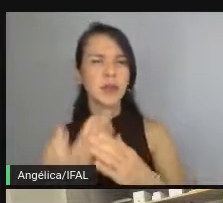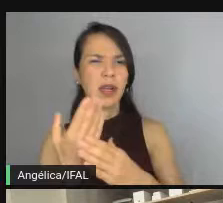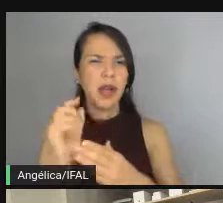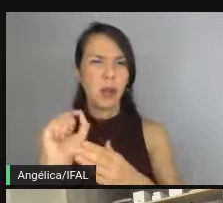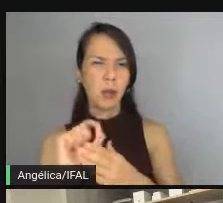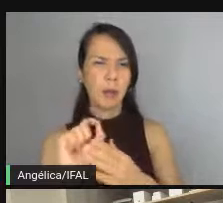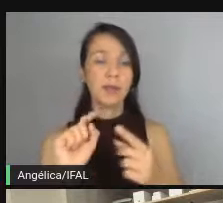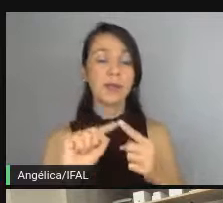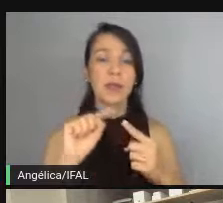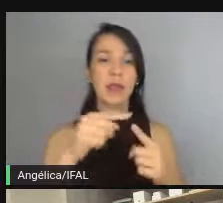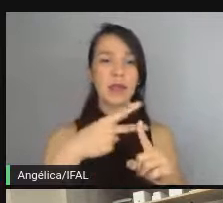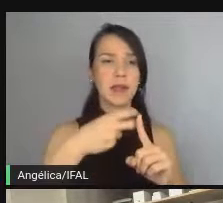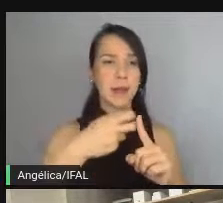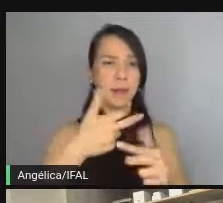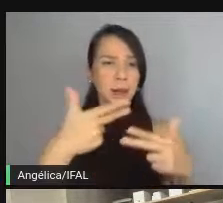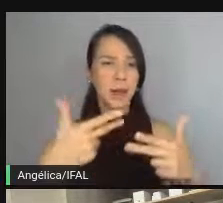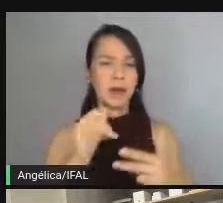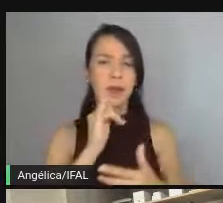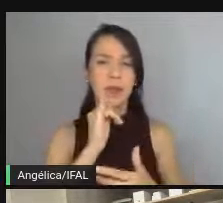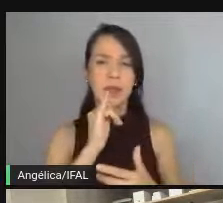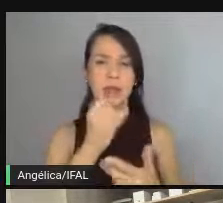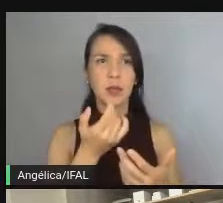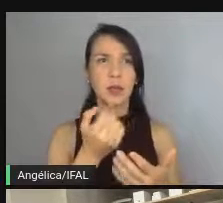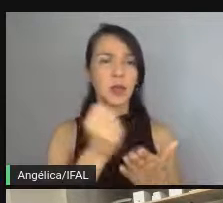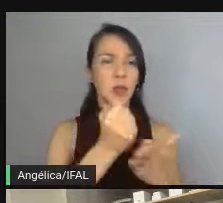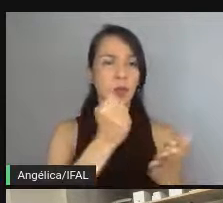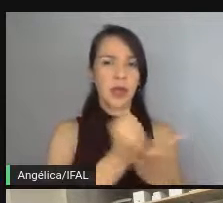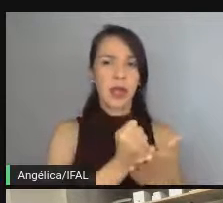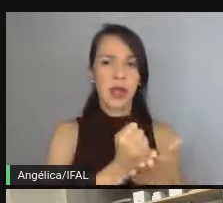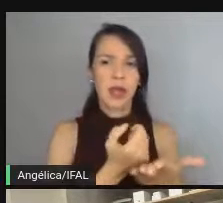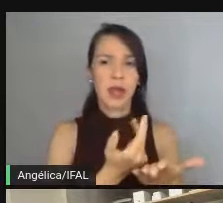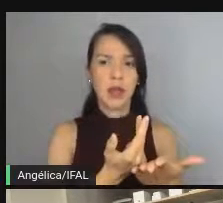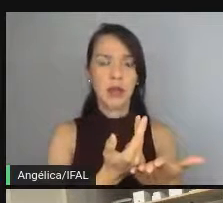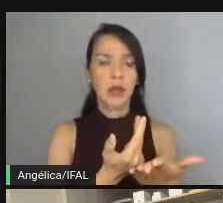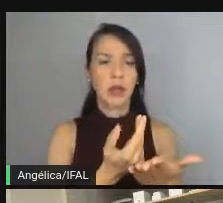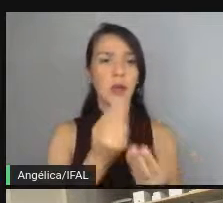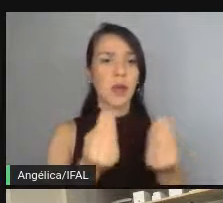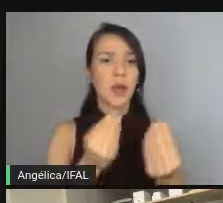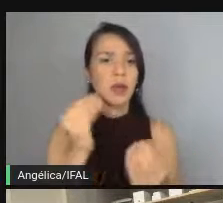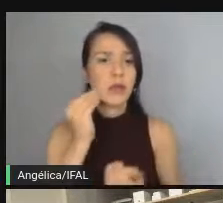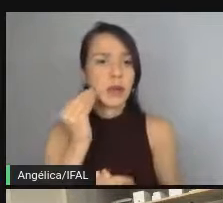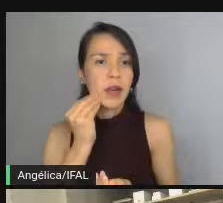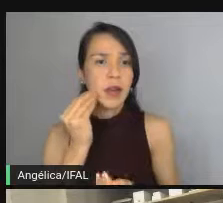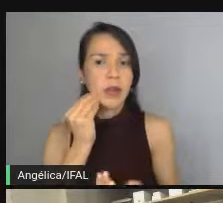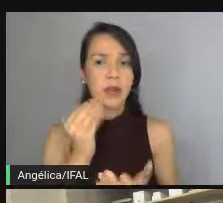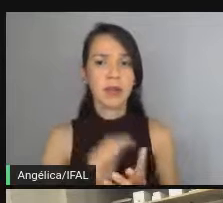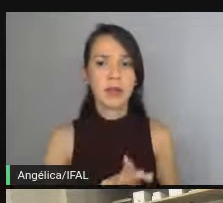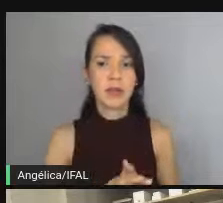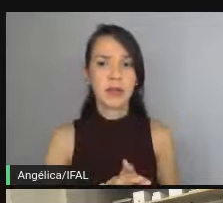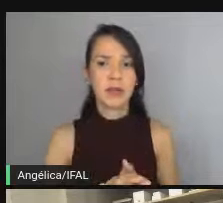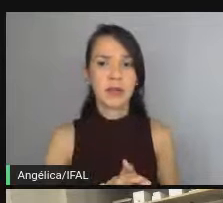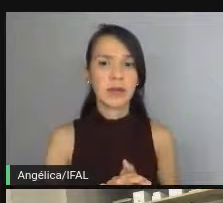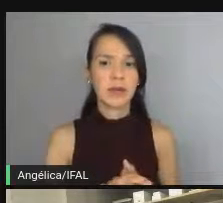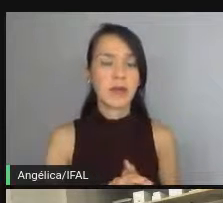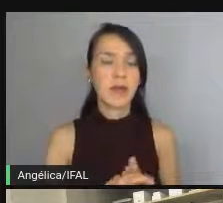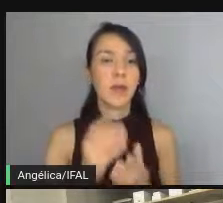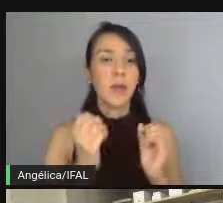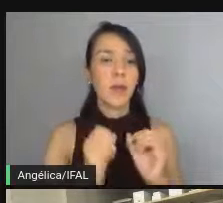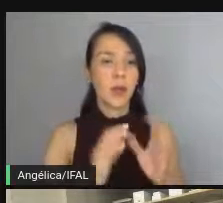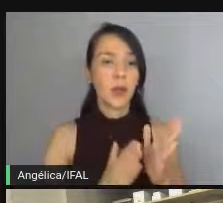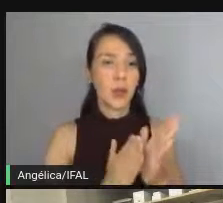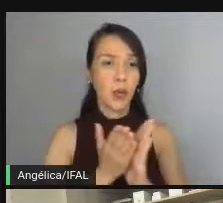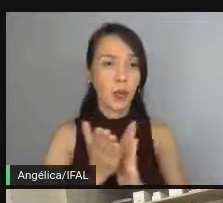funcionalidade de criar cadastro de pessoas, como é que eu vou criar os testes dela? Por onde eu começo, né?